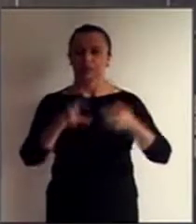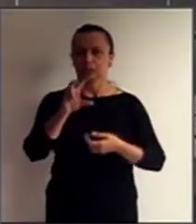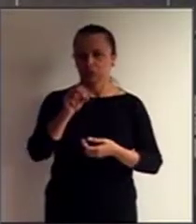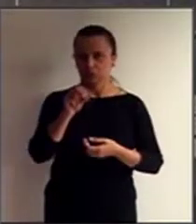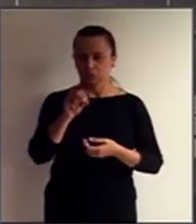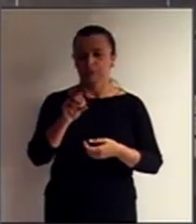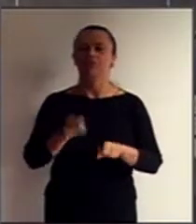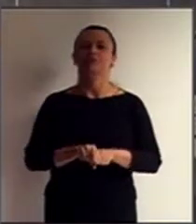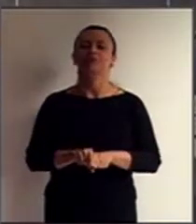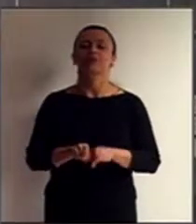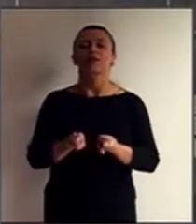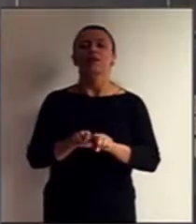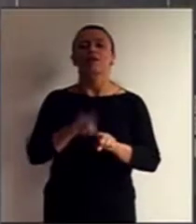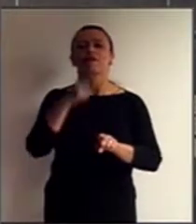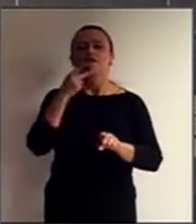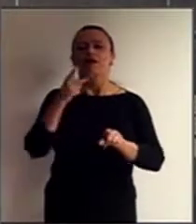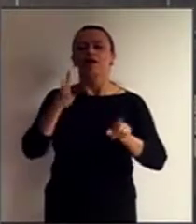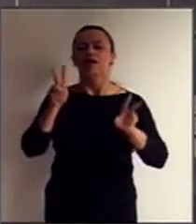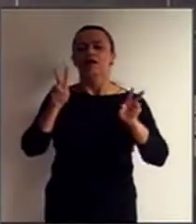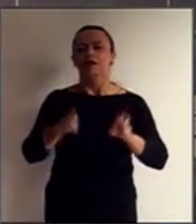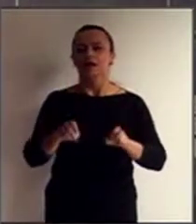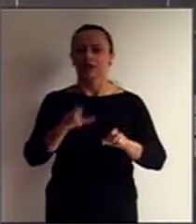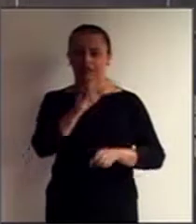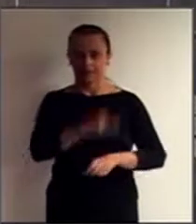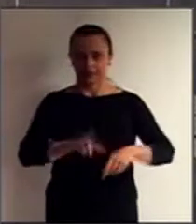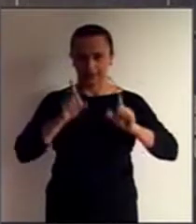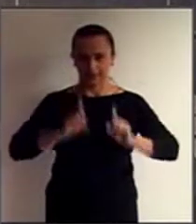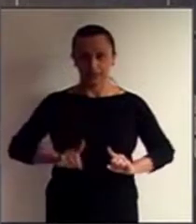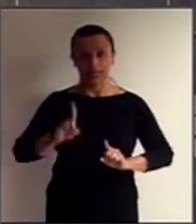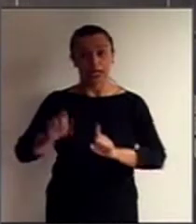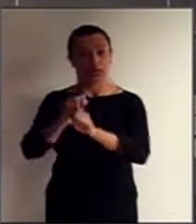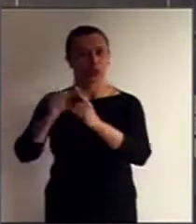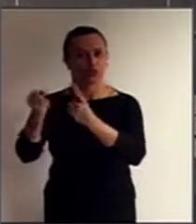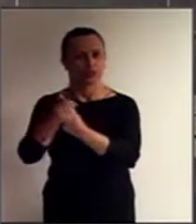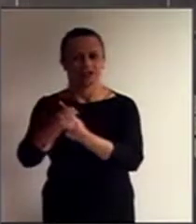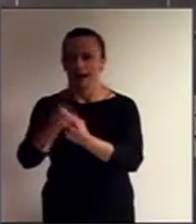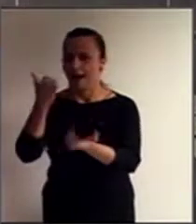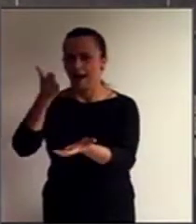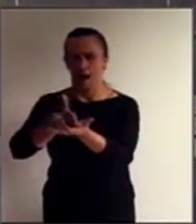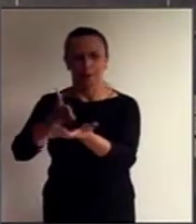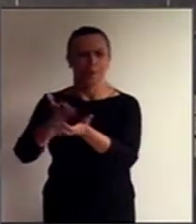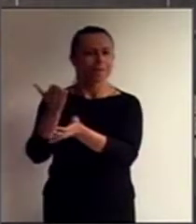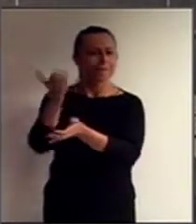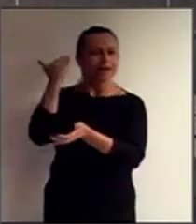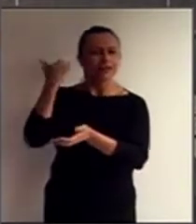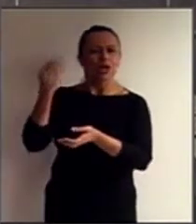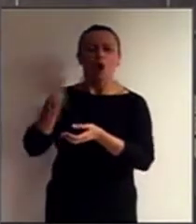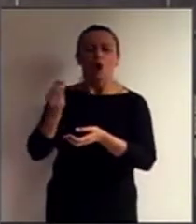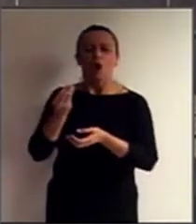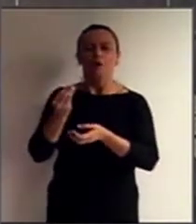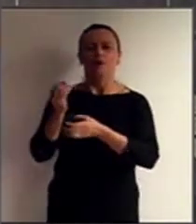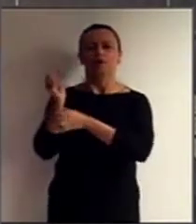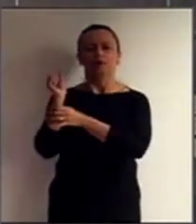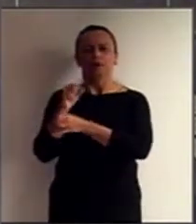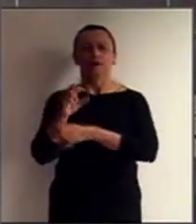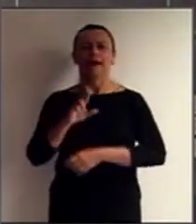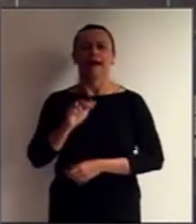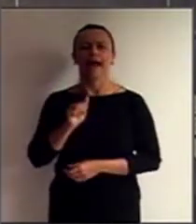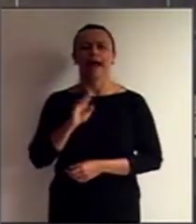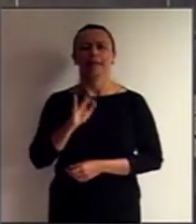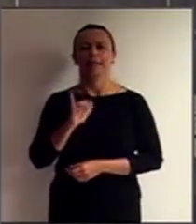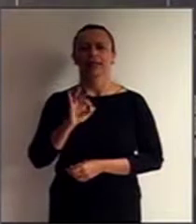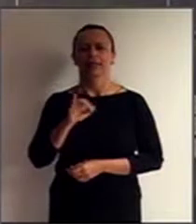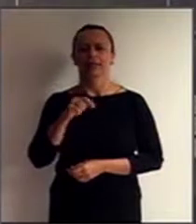como um modelo social e não mais como um antigo modelo reabilitador, o que implica, inclusive, na adequação